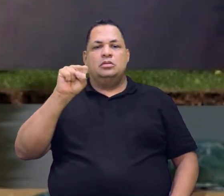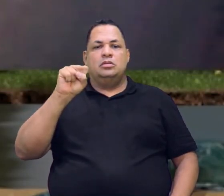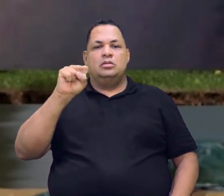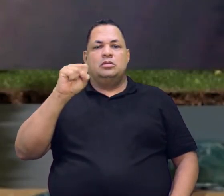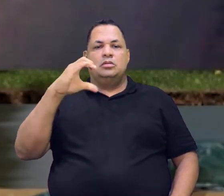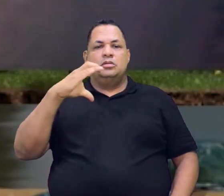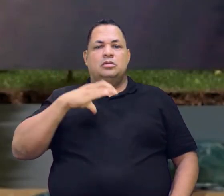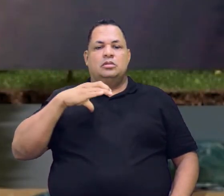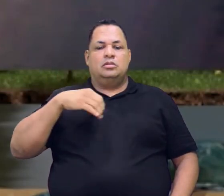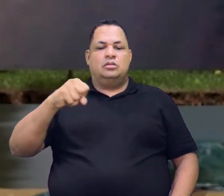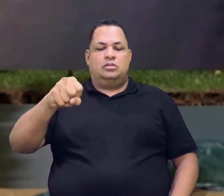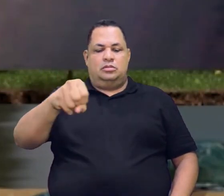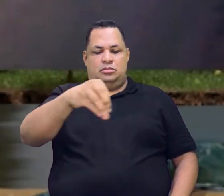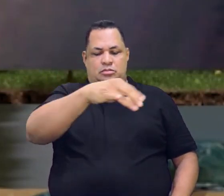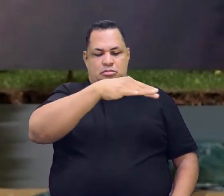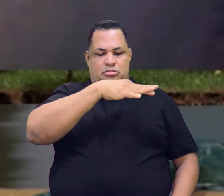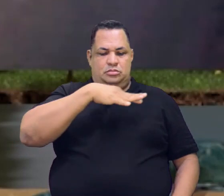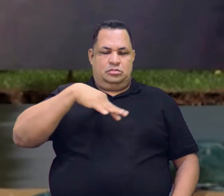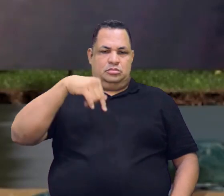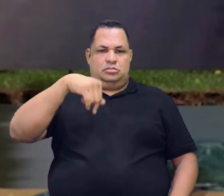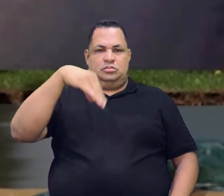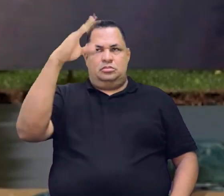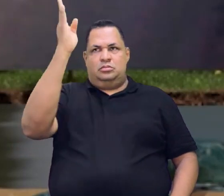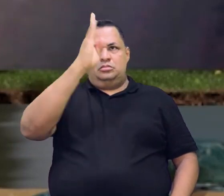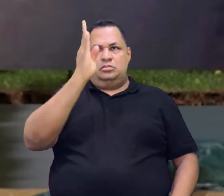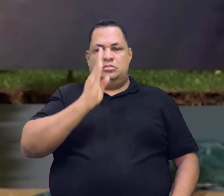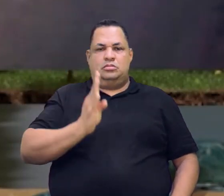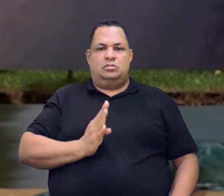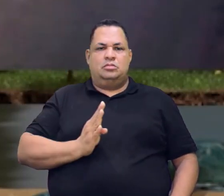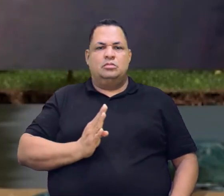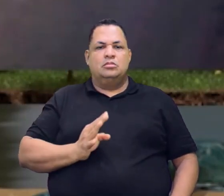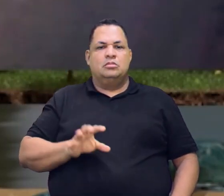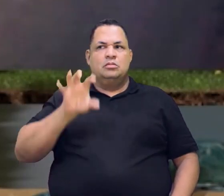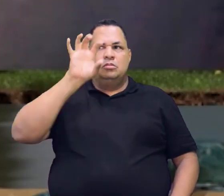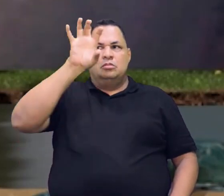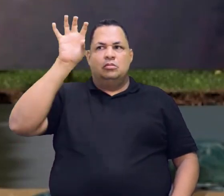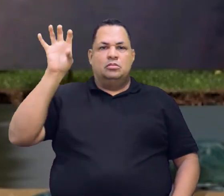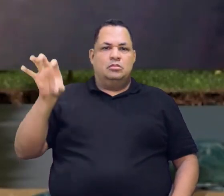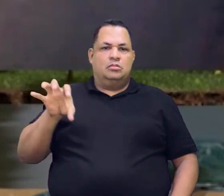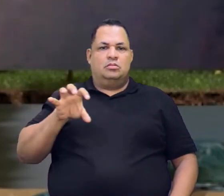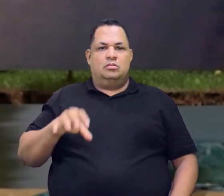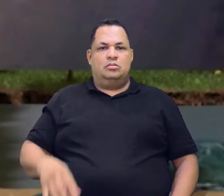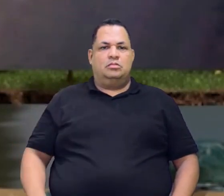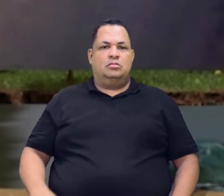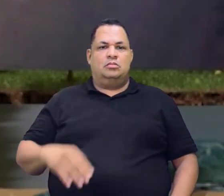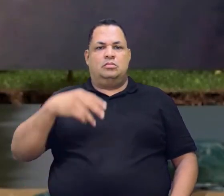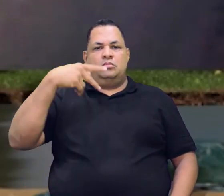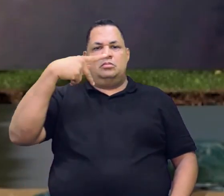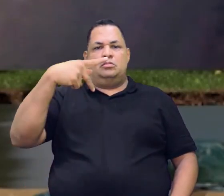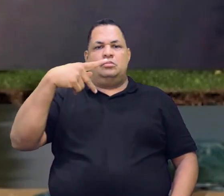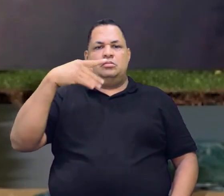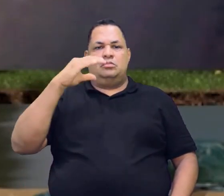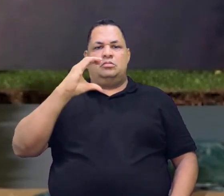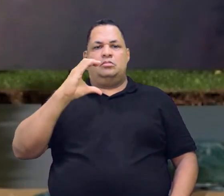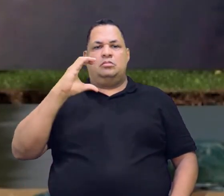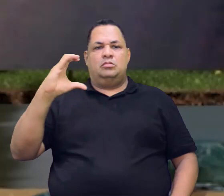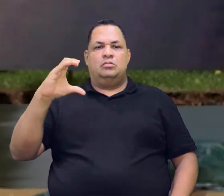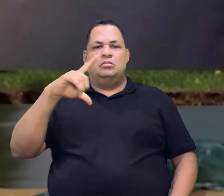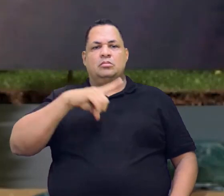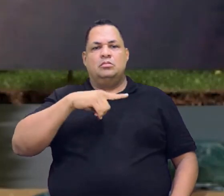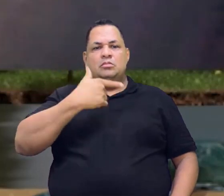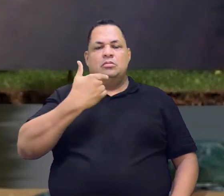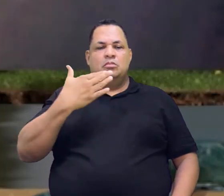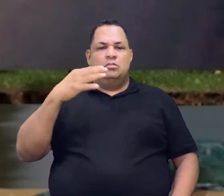espalhadas aqui no Brasil, regiões de grande bulto, o PCC só tem 28.